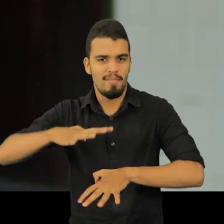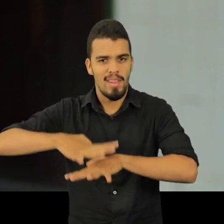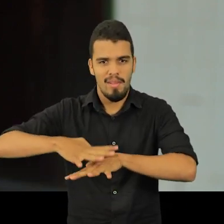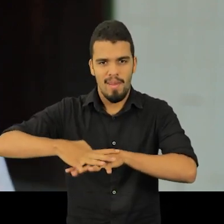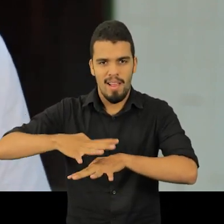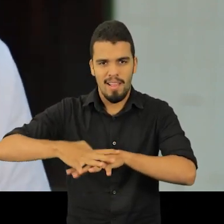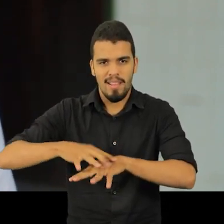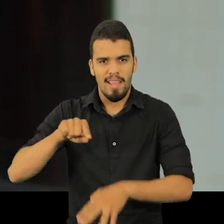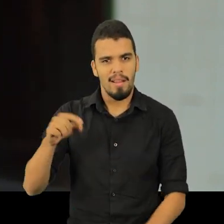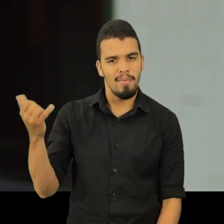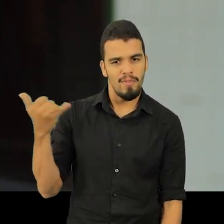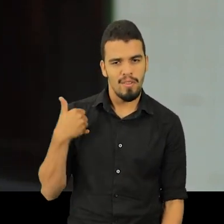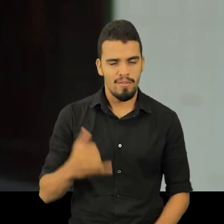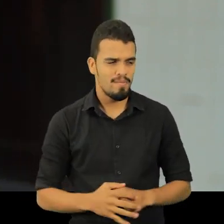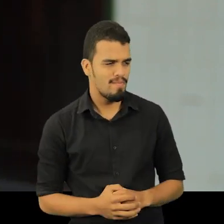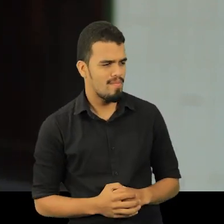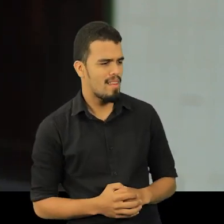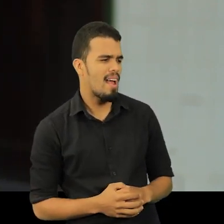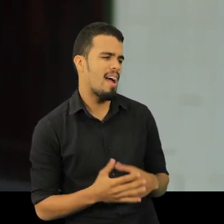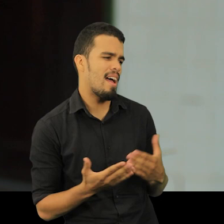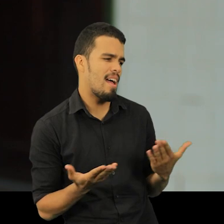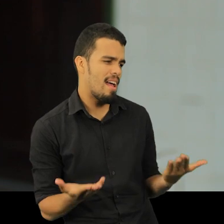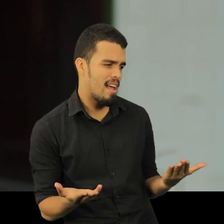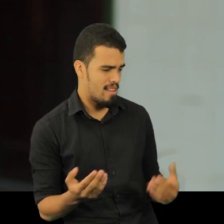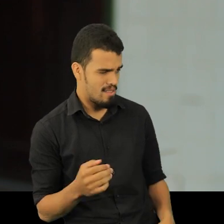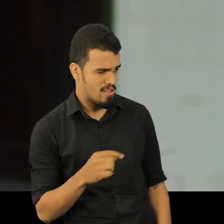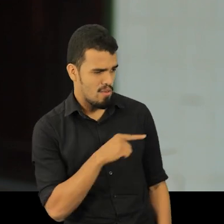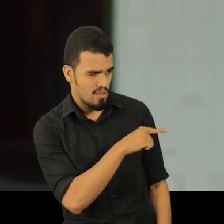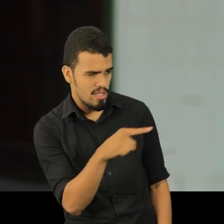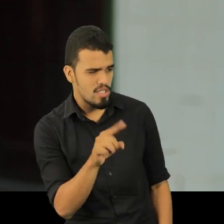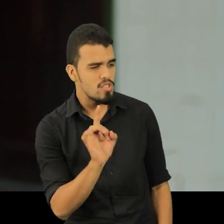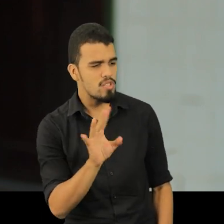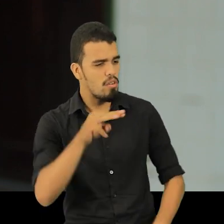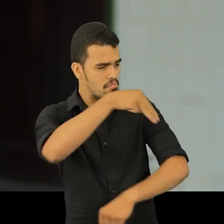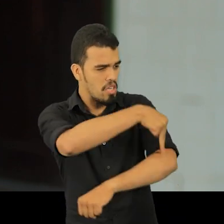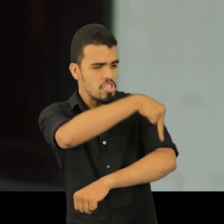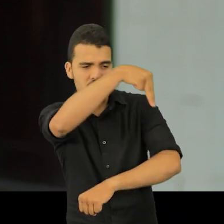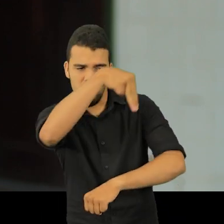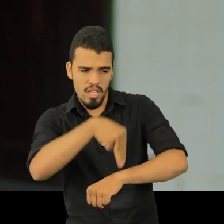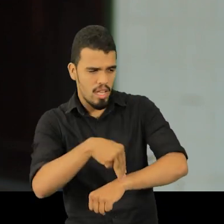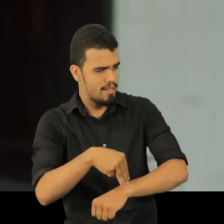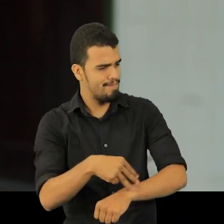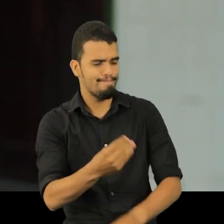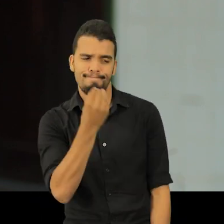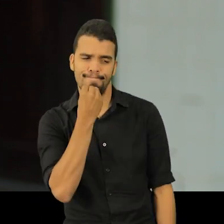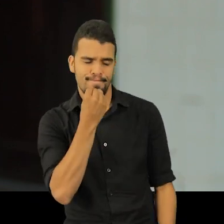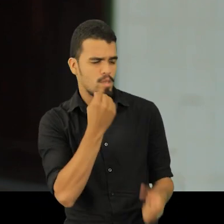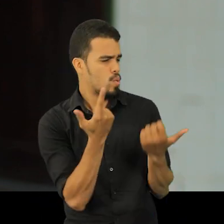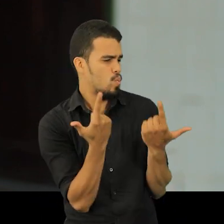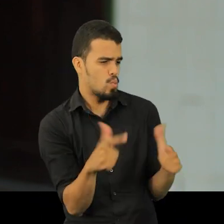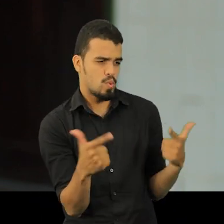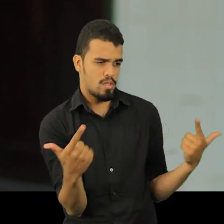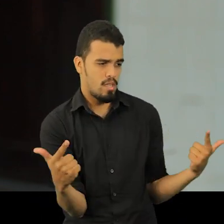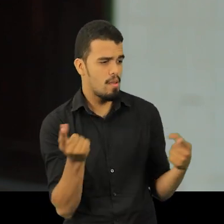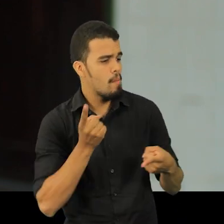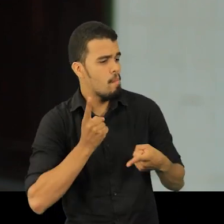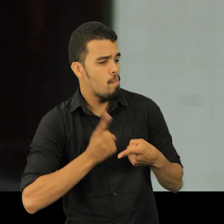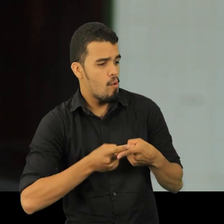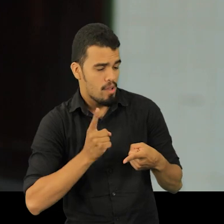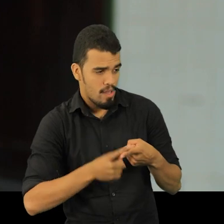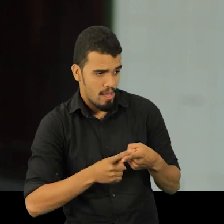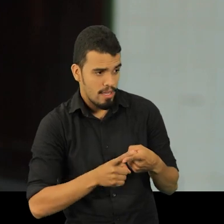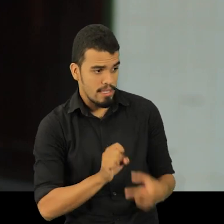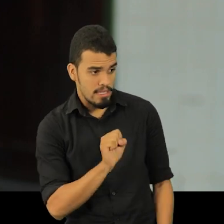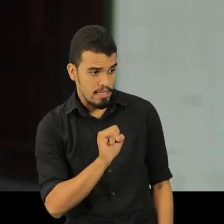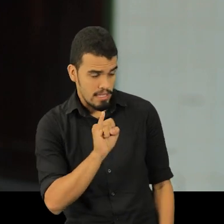mim. Ah, Kélia, vocês que tem só o magistério, não tem chance nenhuma. Porque na